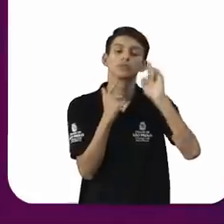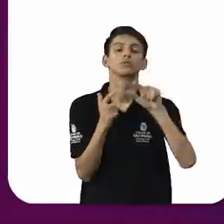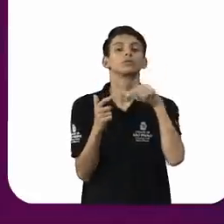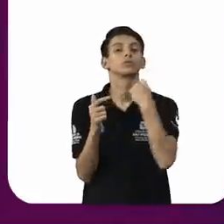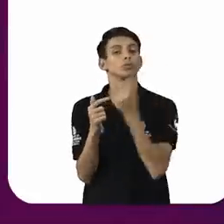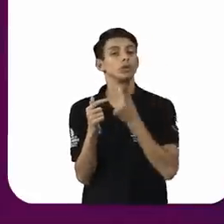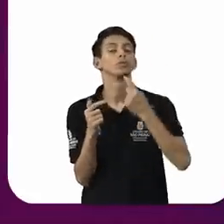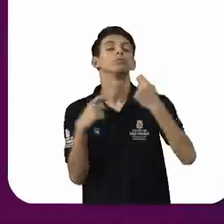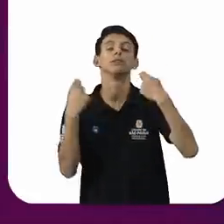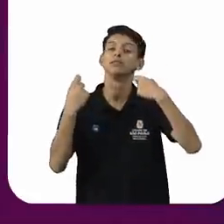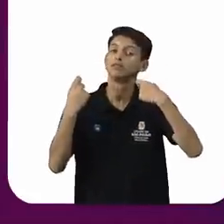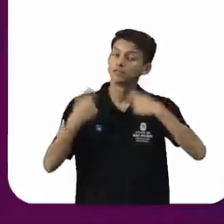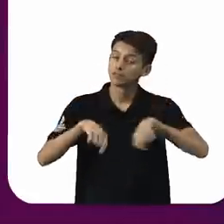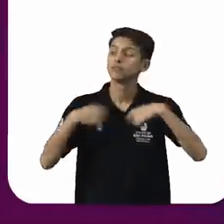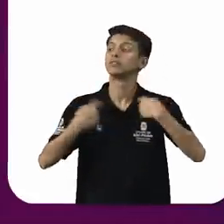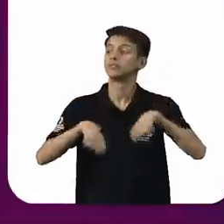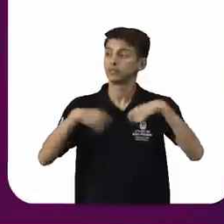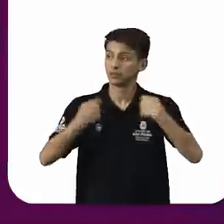nós precisamos